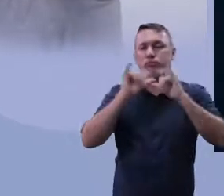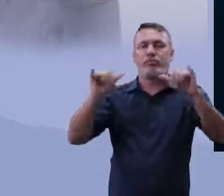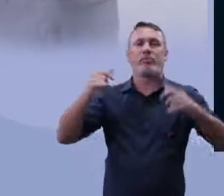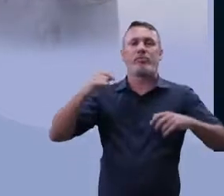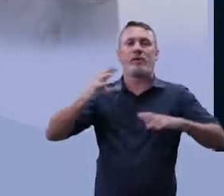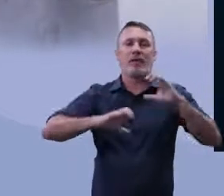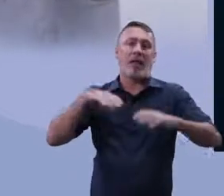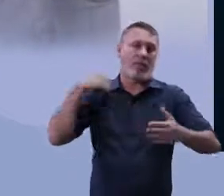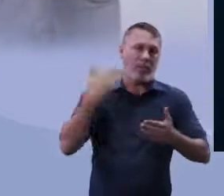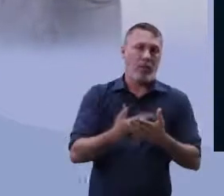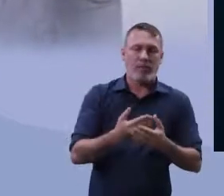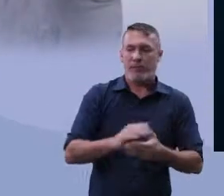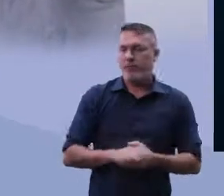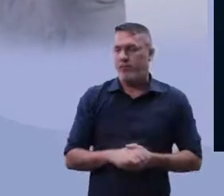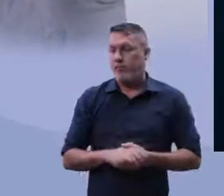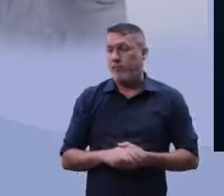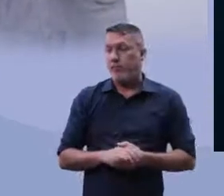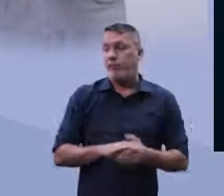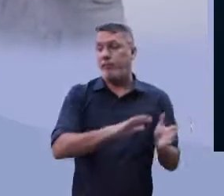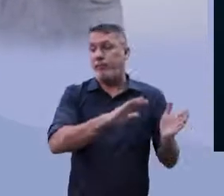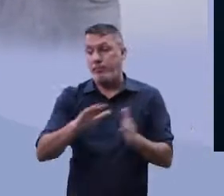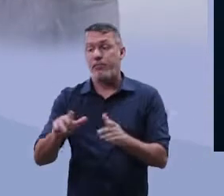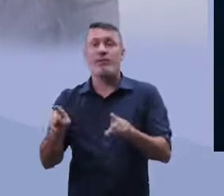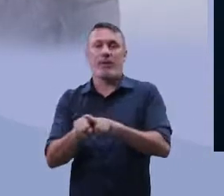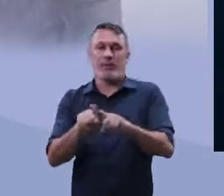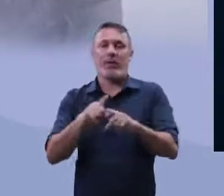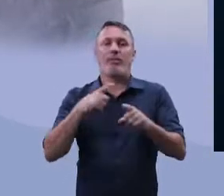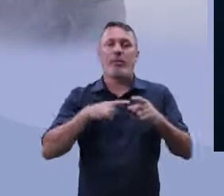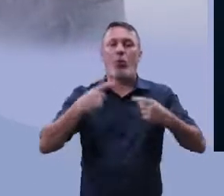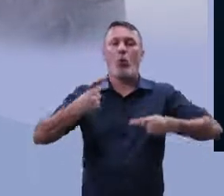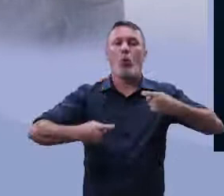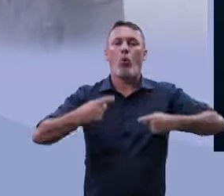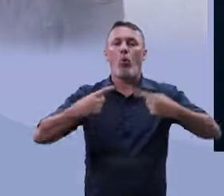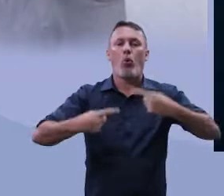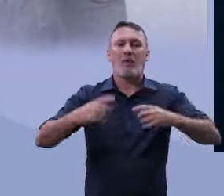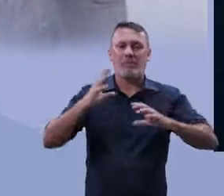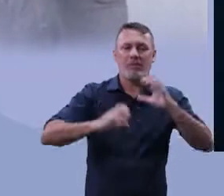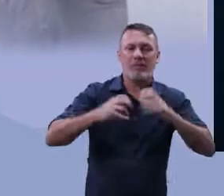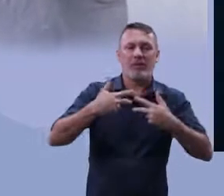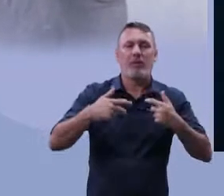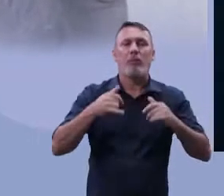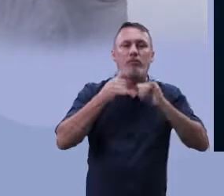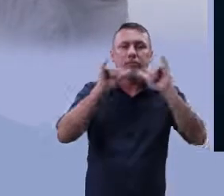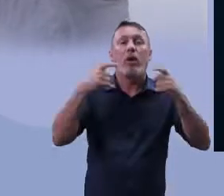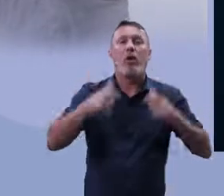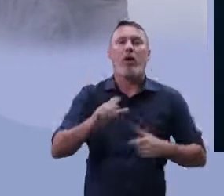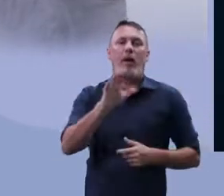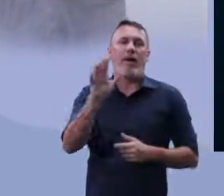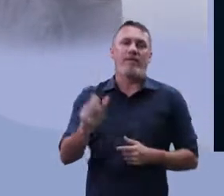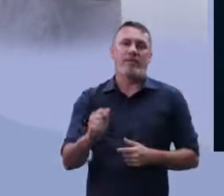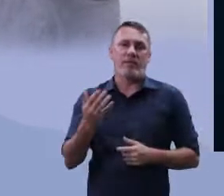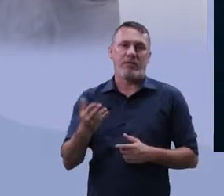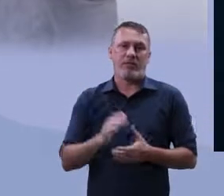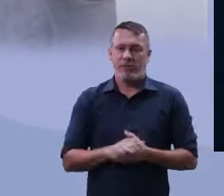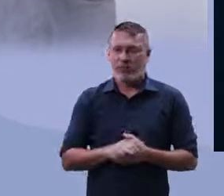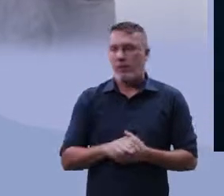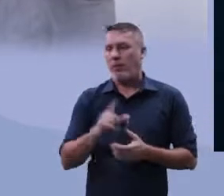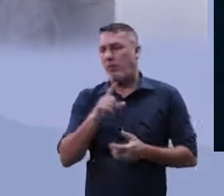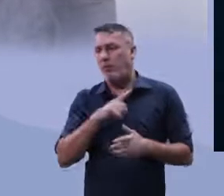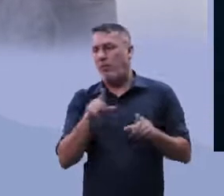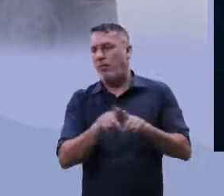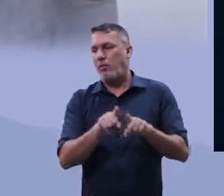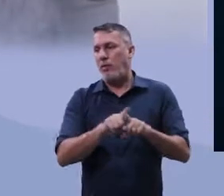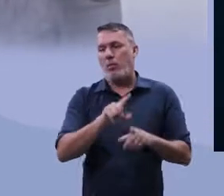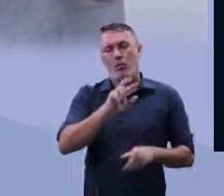Temos a questão dos conflitos na África, que chamam a atenção. A questão dos conflitos Ruanda-Burundi,